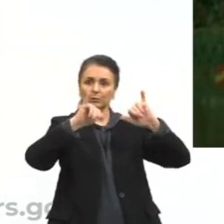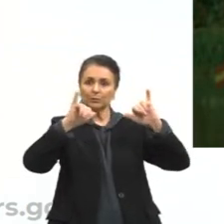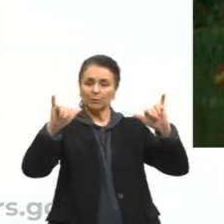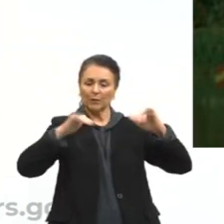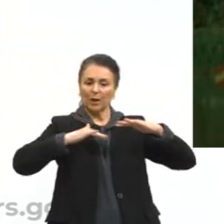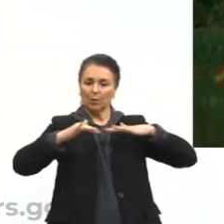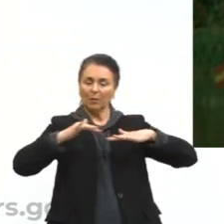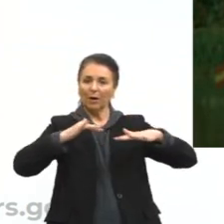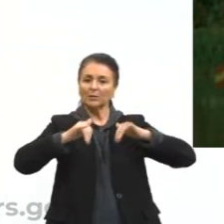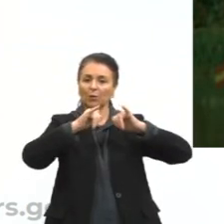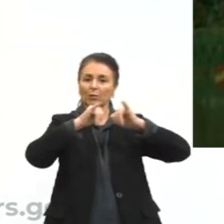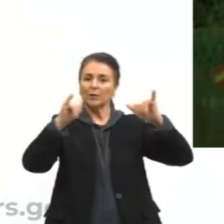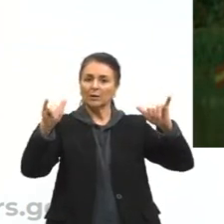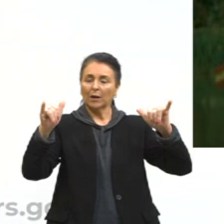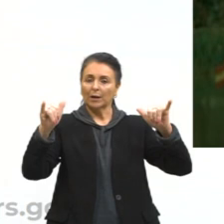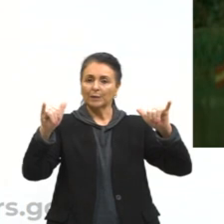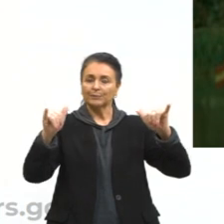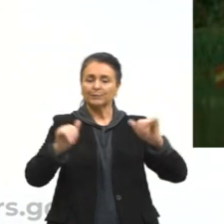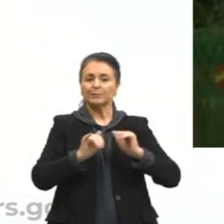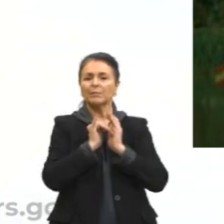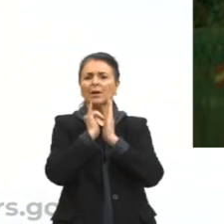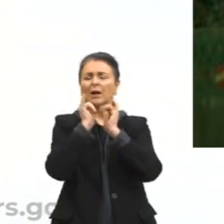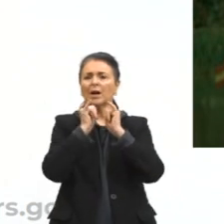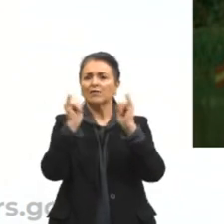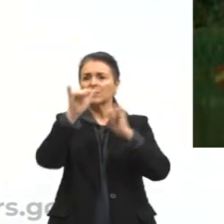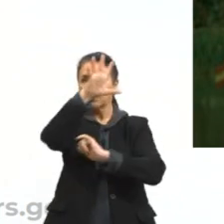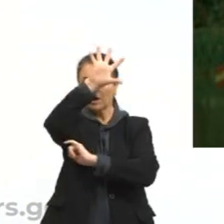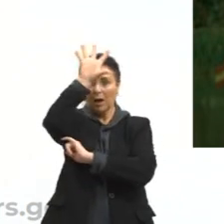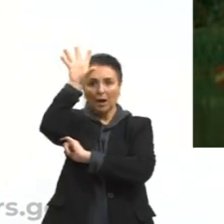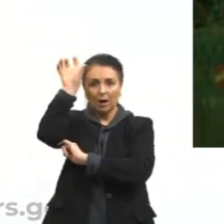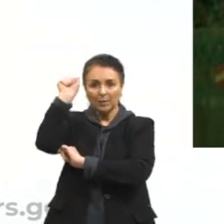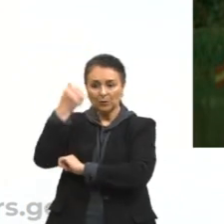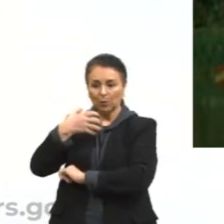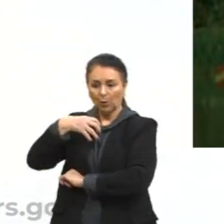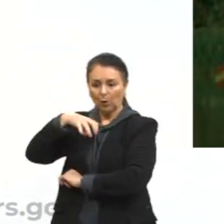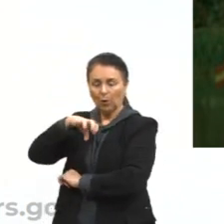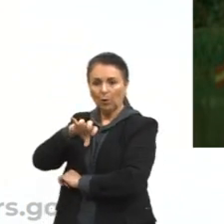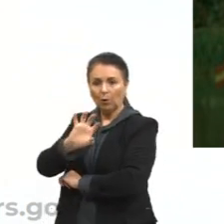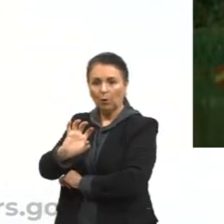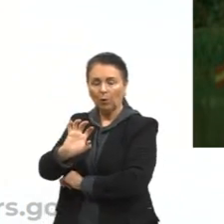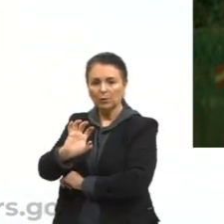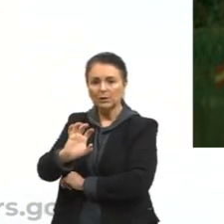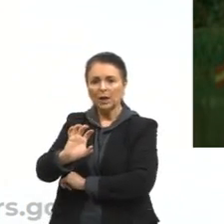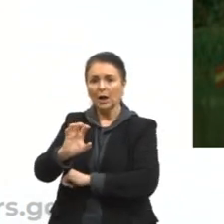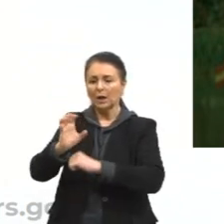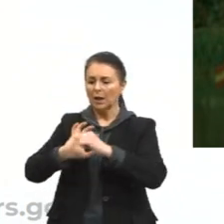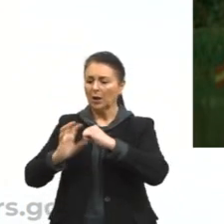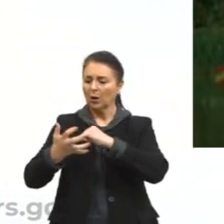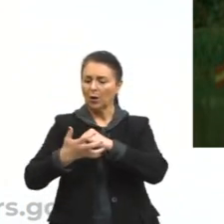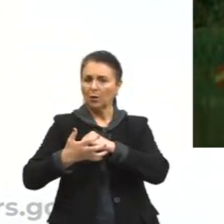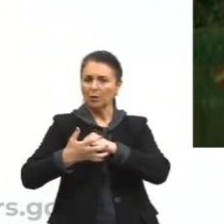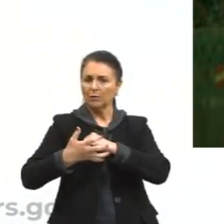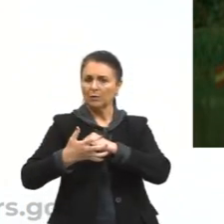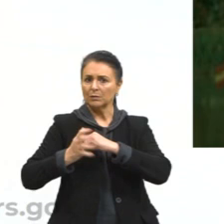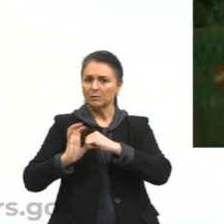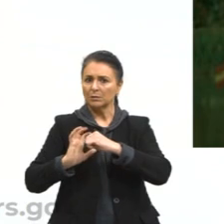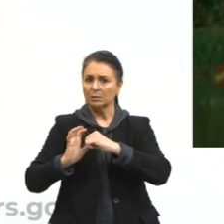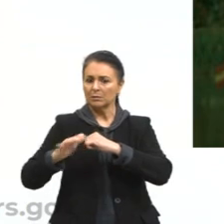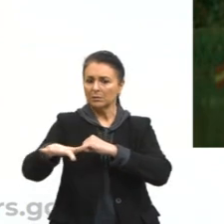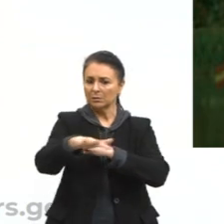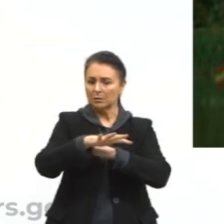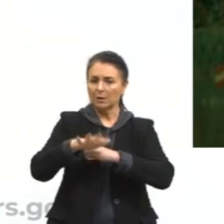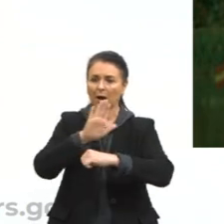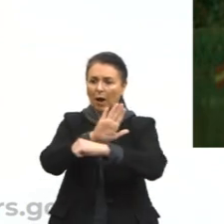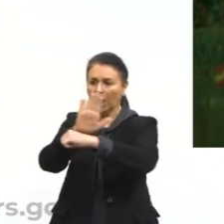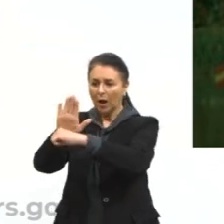publicitária que diz Amazônia contra a Covid-19. Ajuda humanitária aos